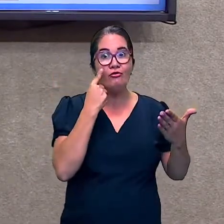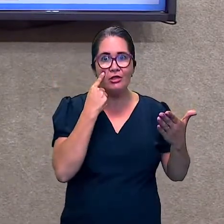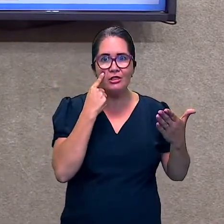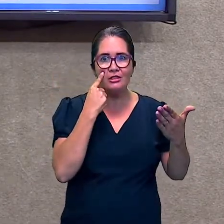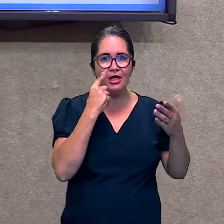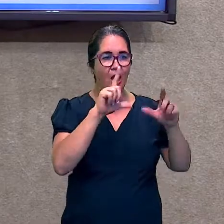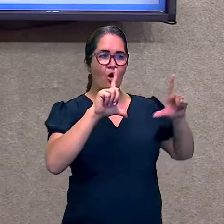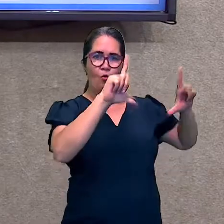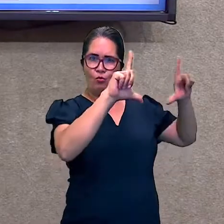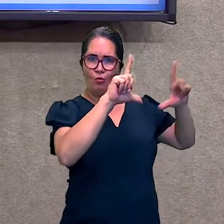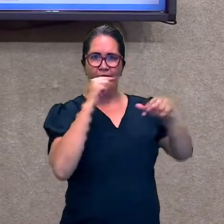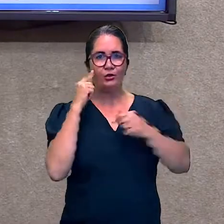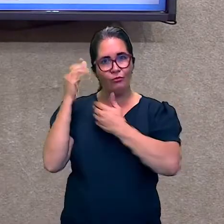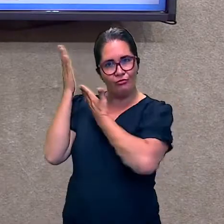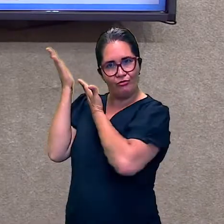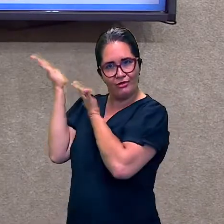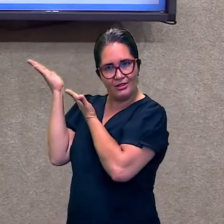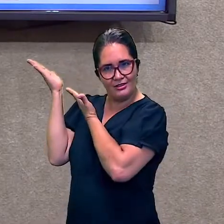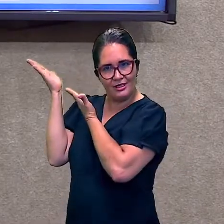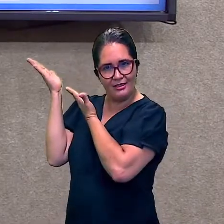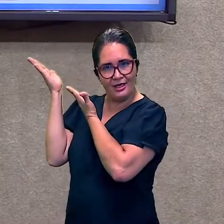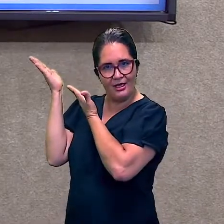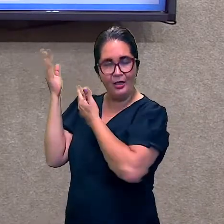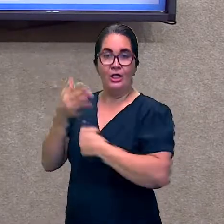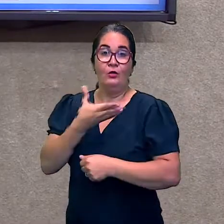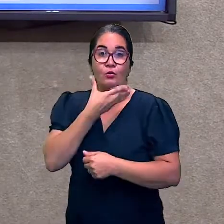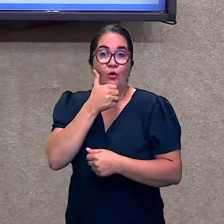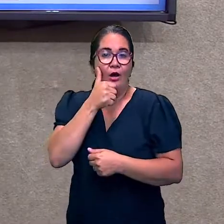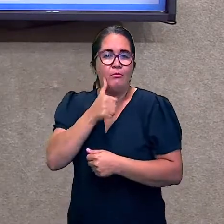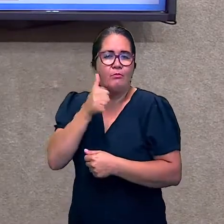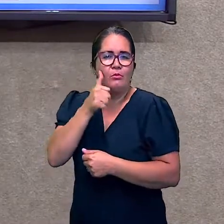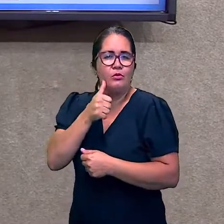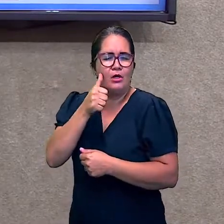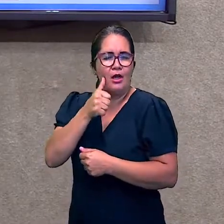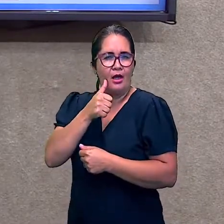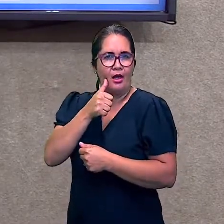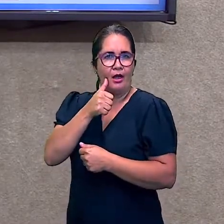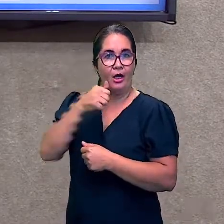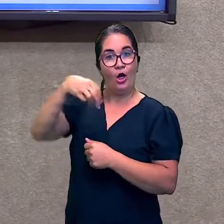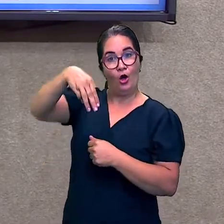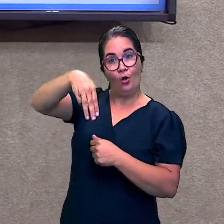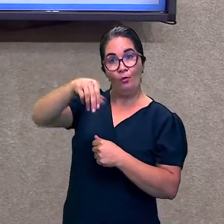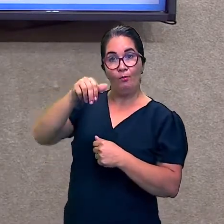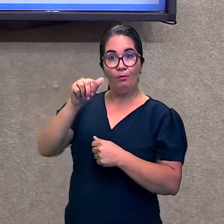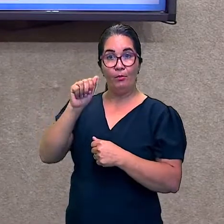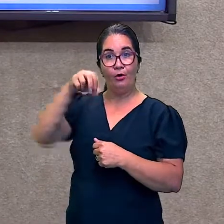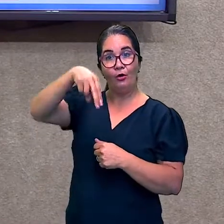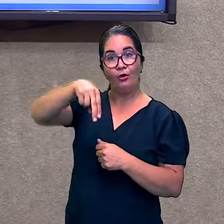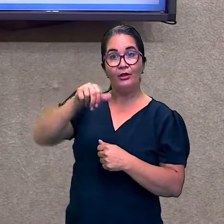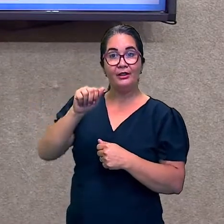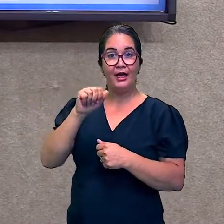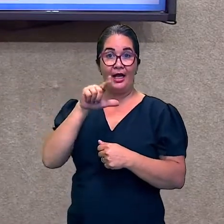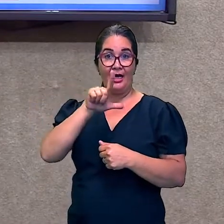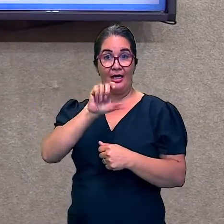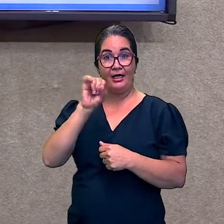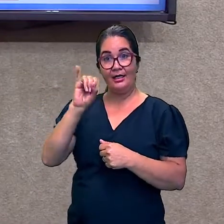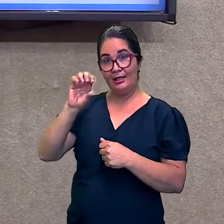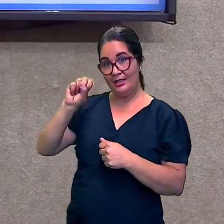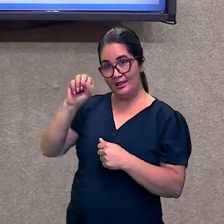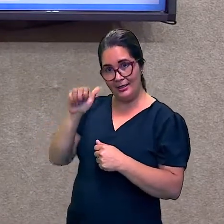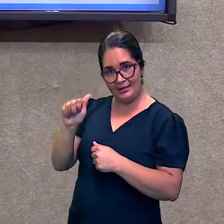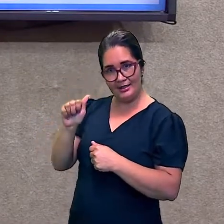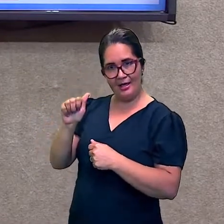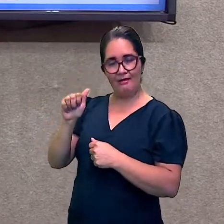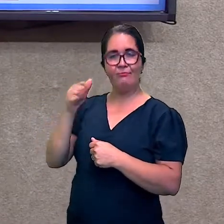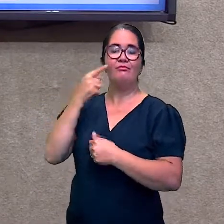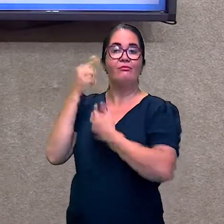Que é muito conhecido. E que também nós, professores, lidamos com ele